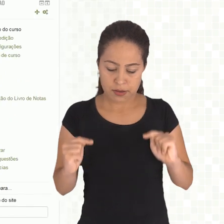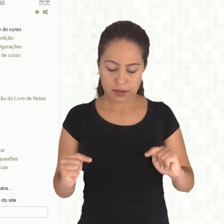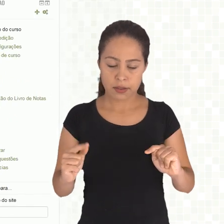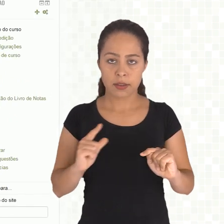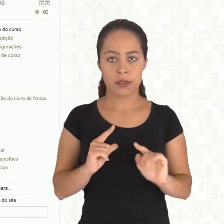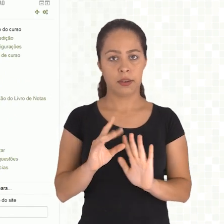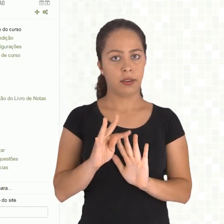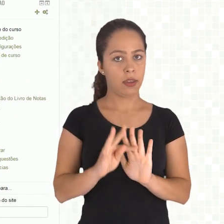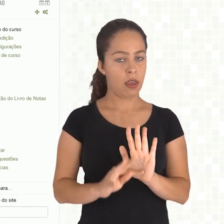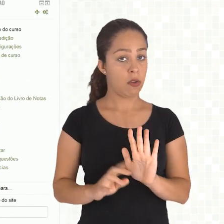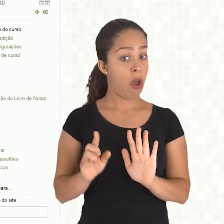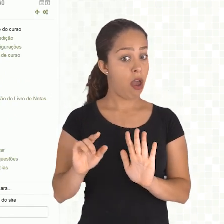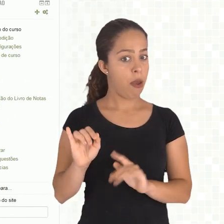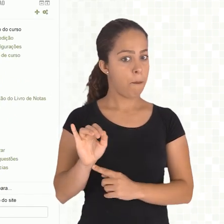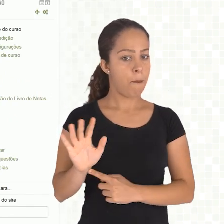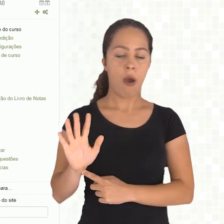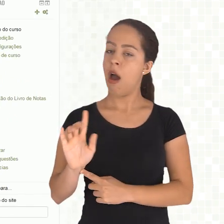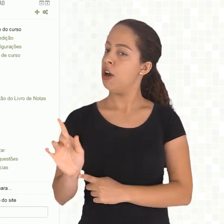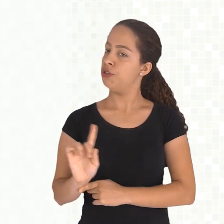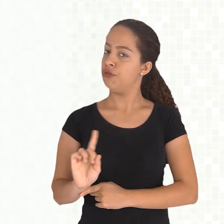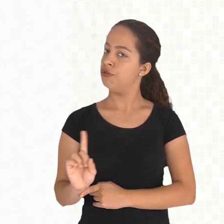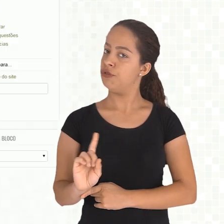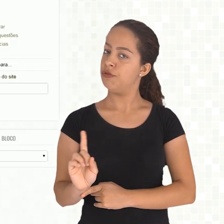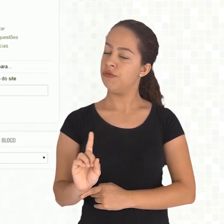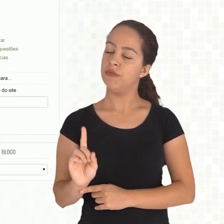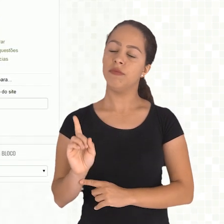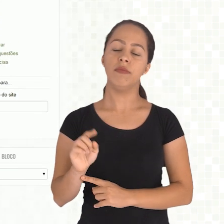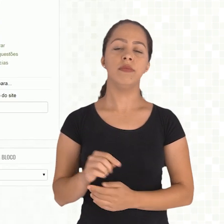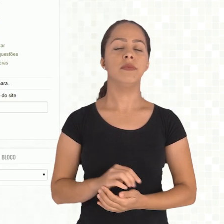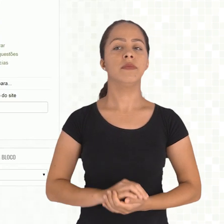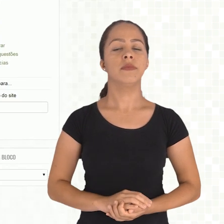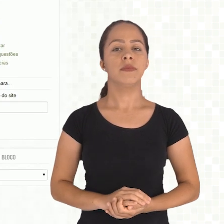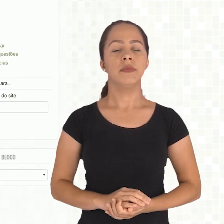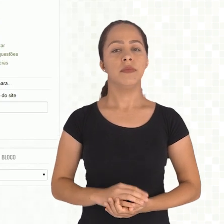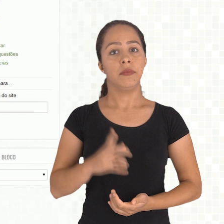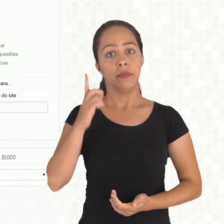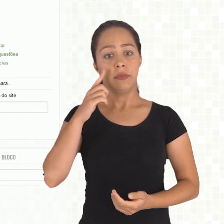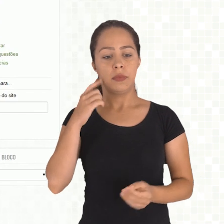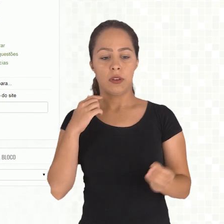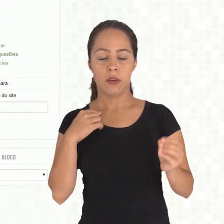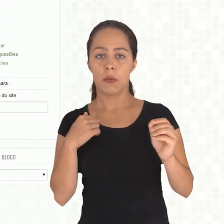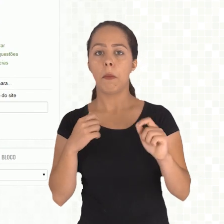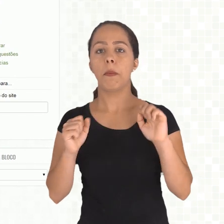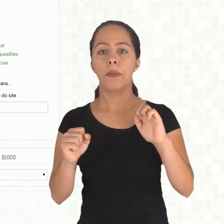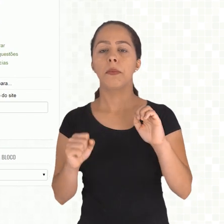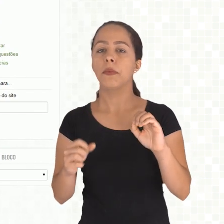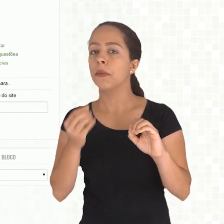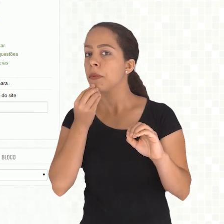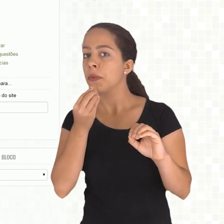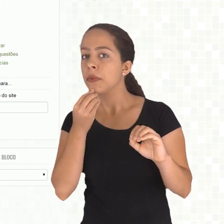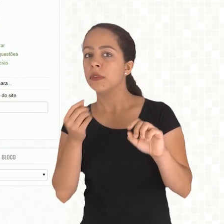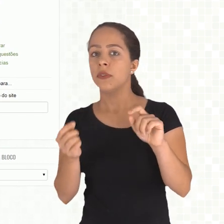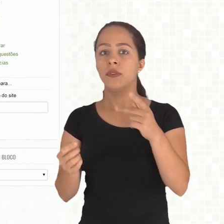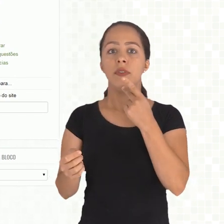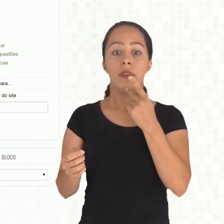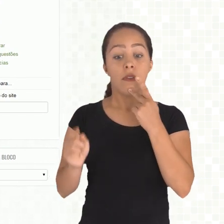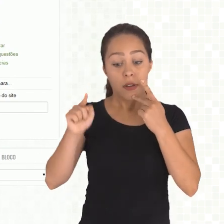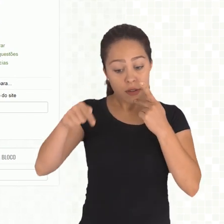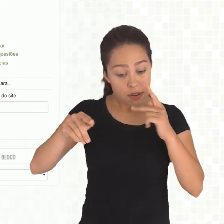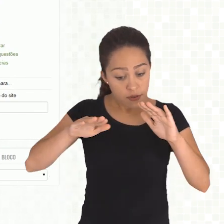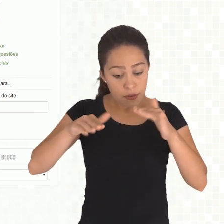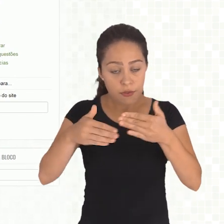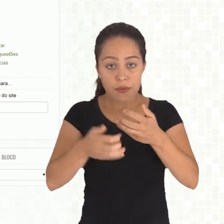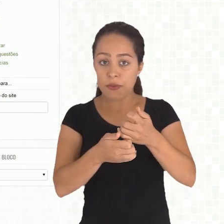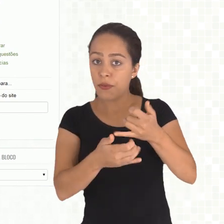texto mesmo, essa linha, não é uma imagem. Então, quando eu insiro o rótulo, veja que apareceu aqui. Eu posso arrastar e falar, a partir deste